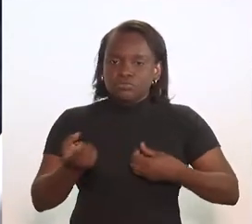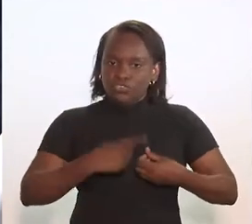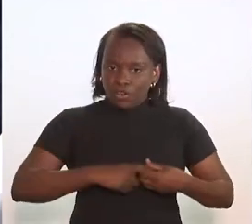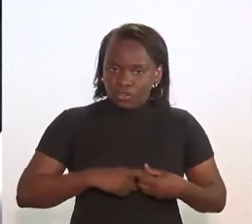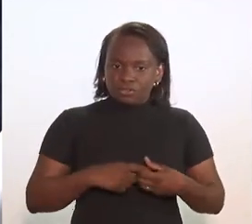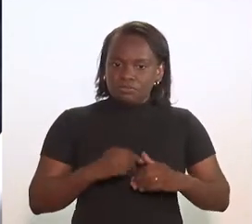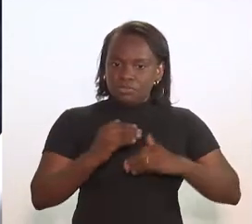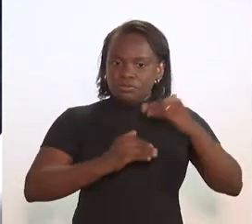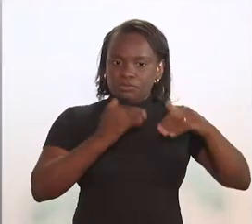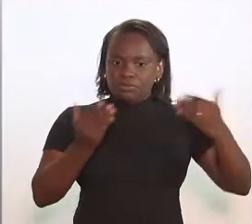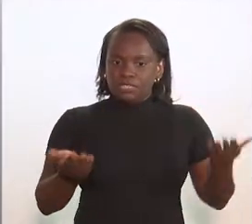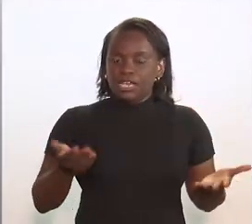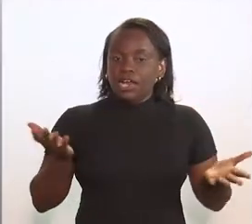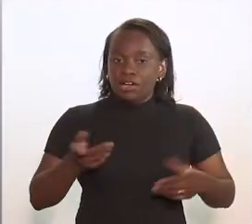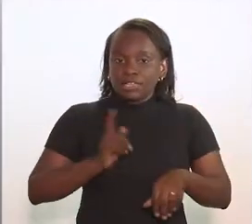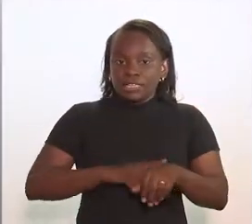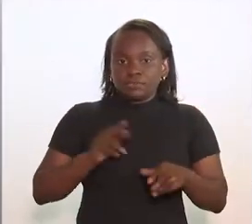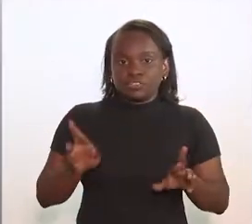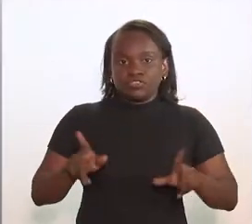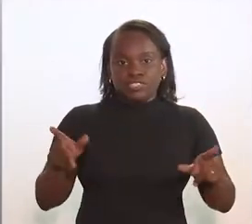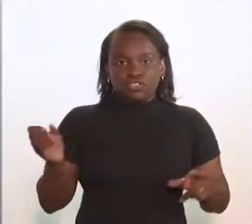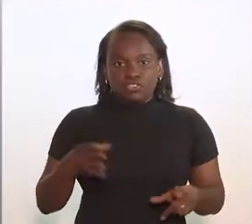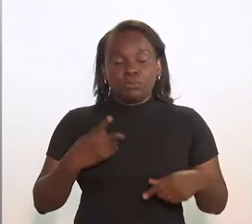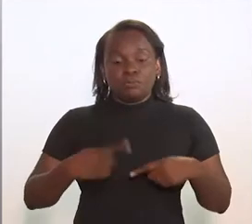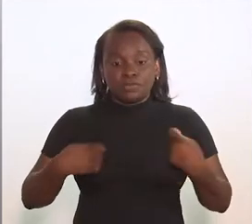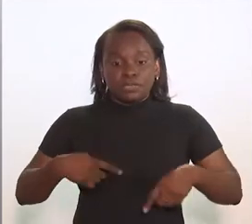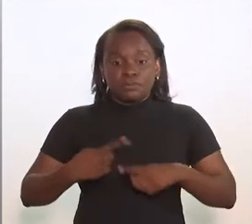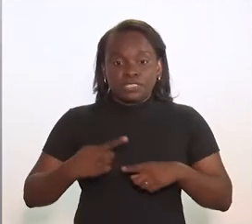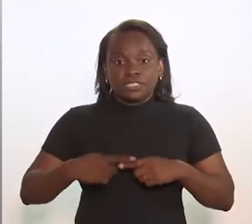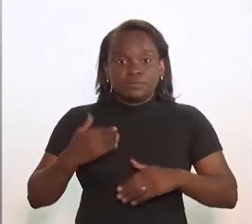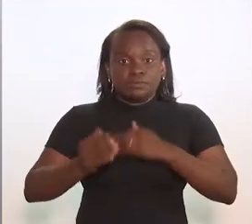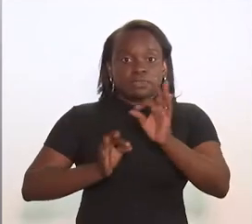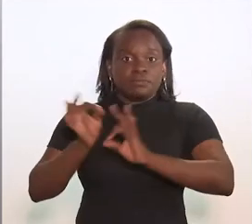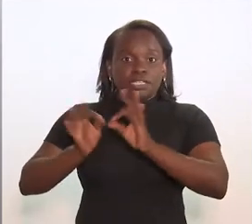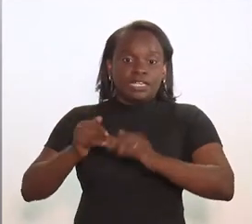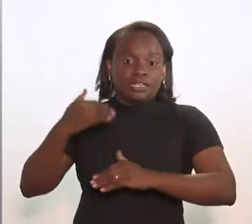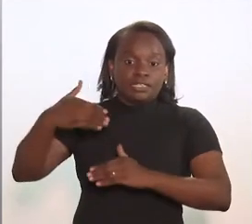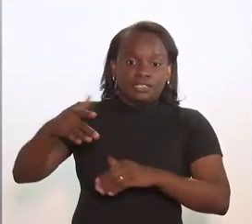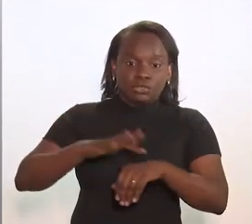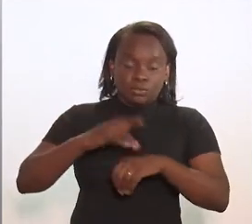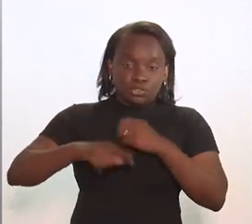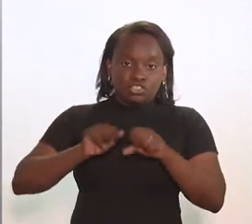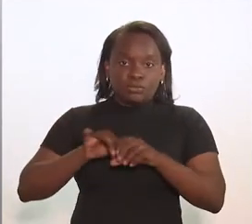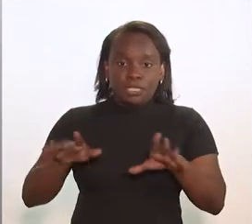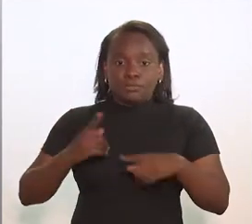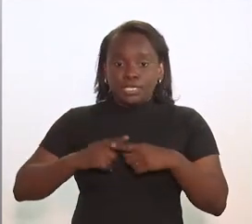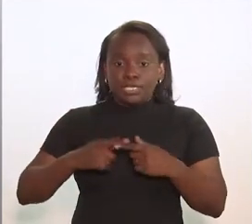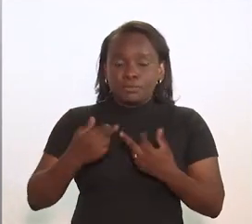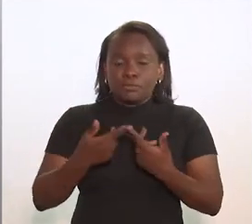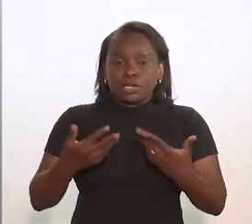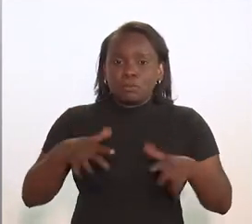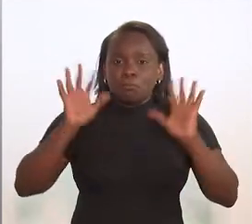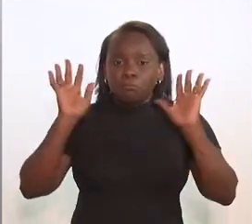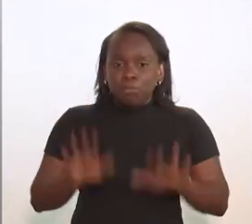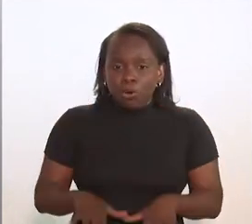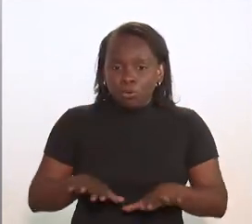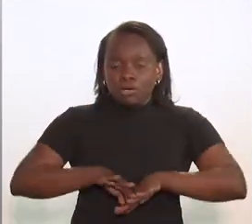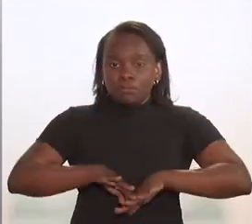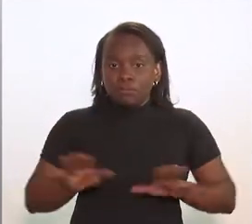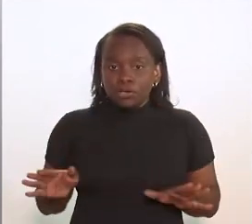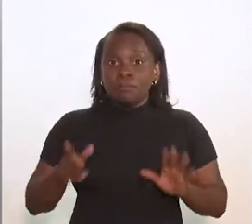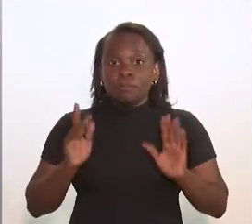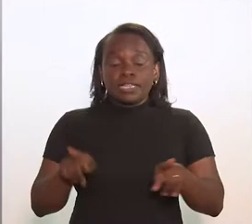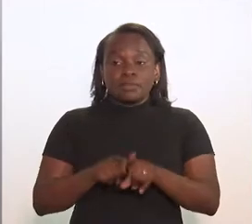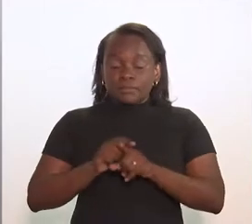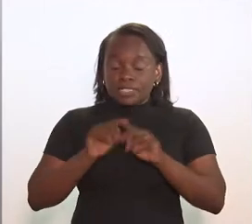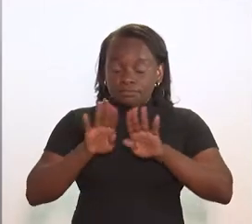econômica, nesse novo momento que a gente vai precisar construir no pós-pandemia, que derrubou por terra muitas coisas,